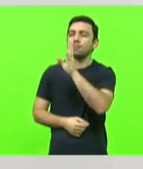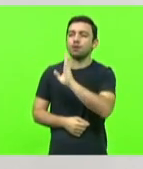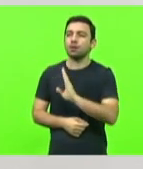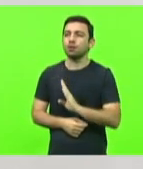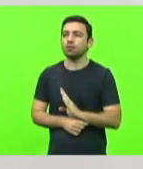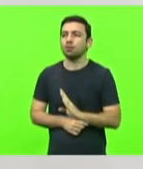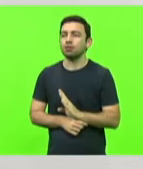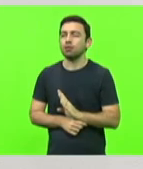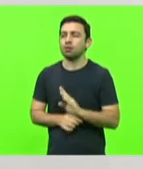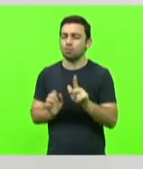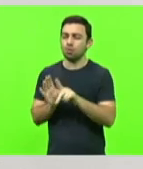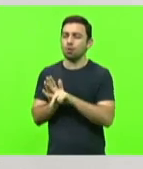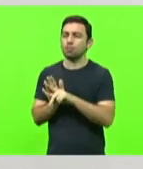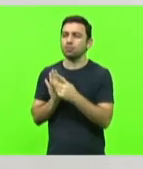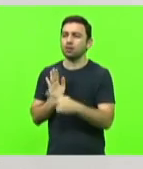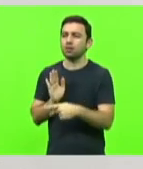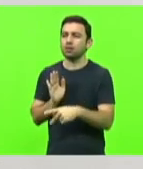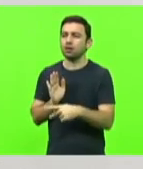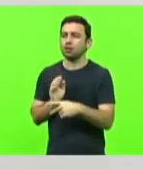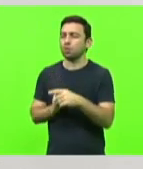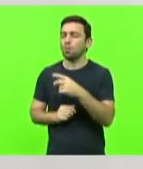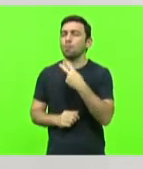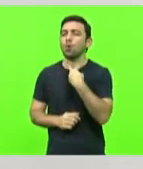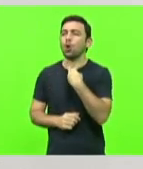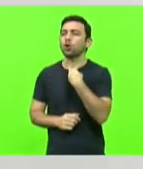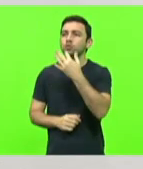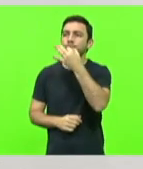de ele dar opinião.